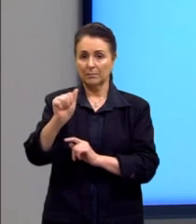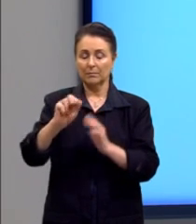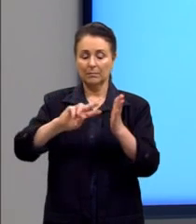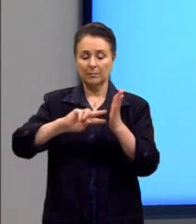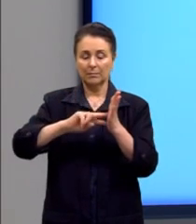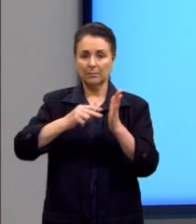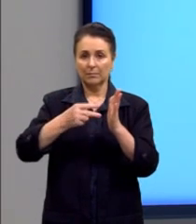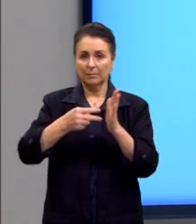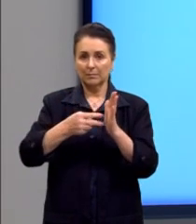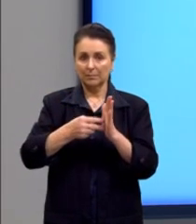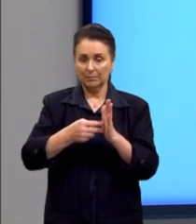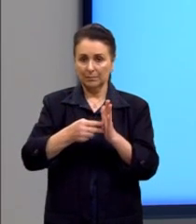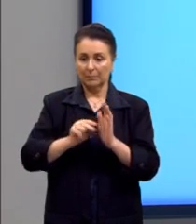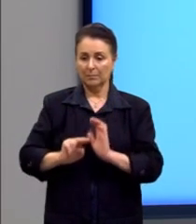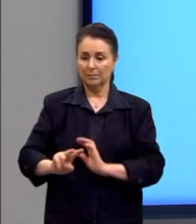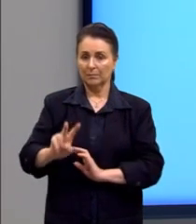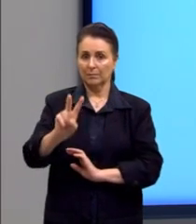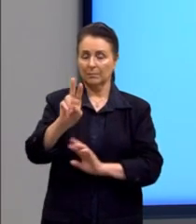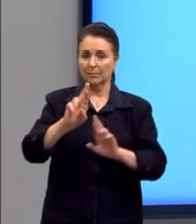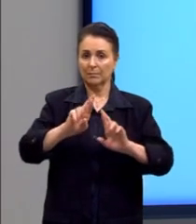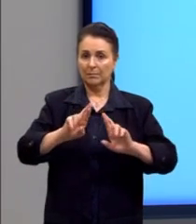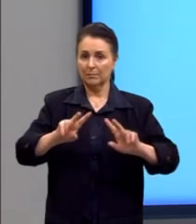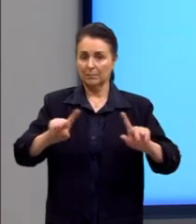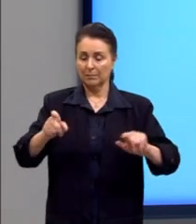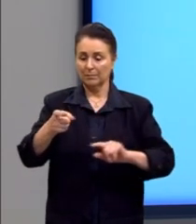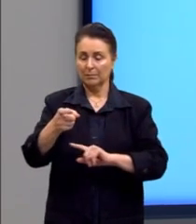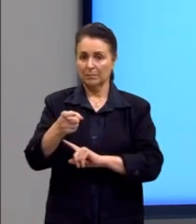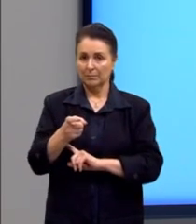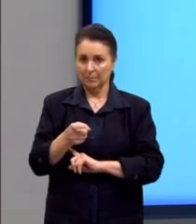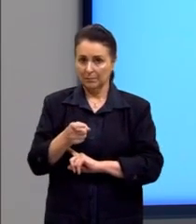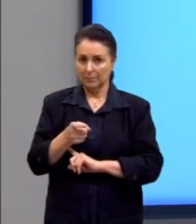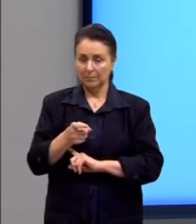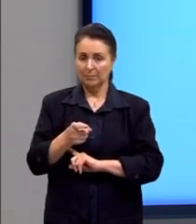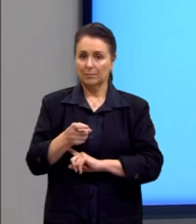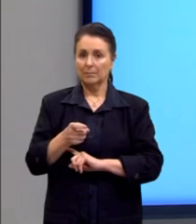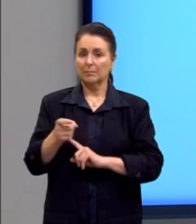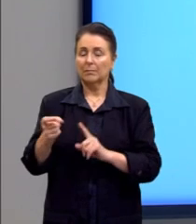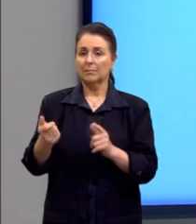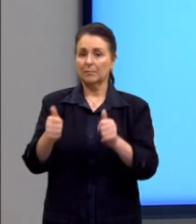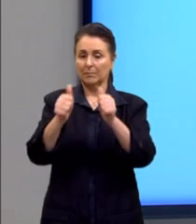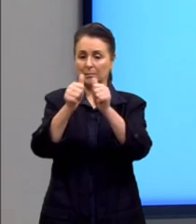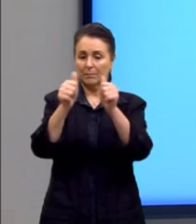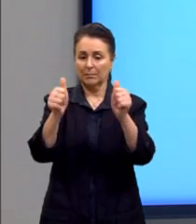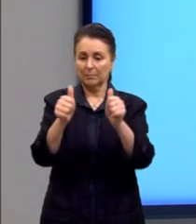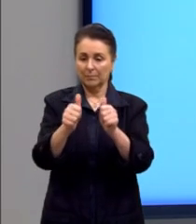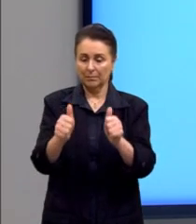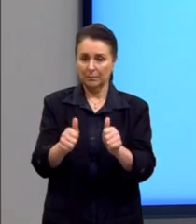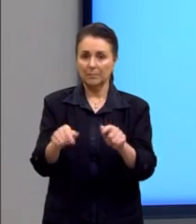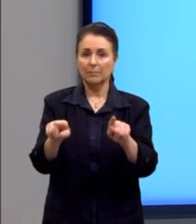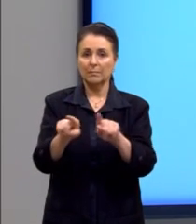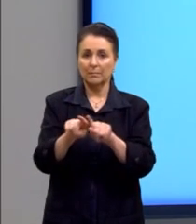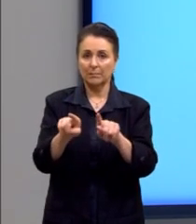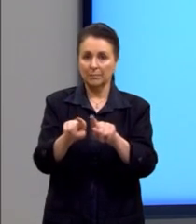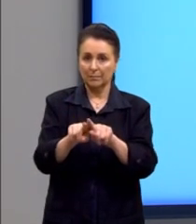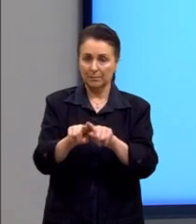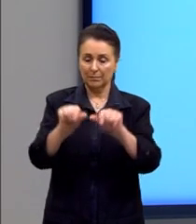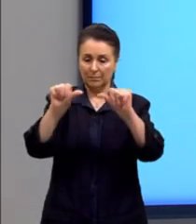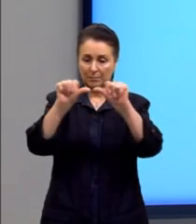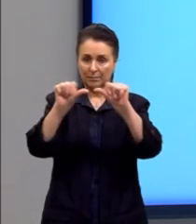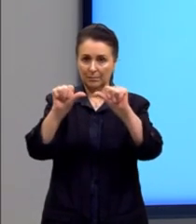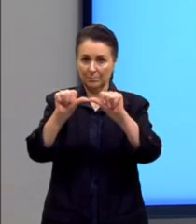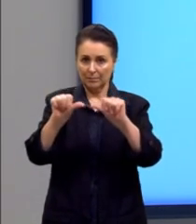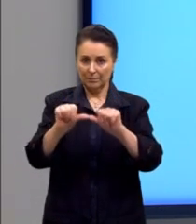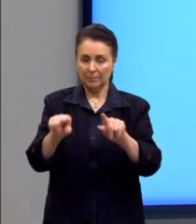que, para valores diferentes de x, a imagem também vai ser diferente. Então, a